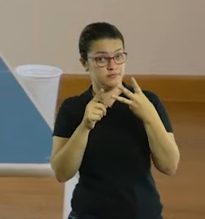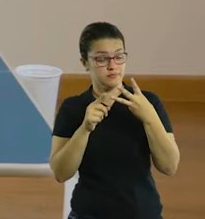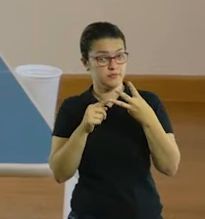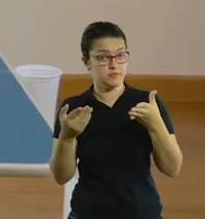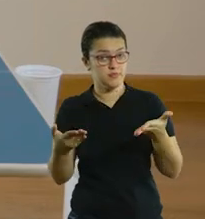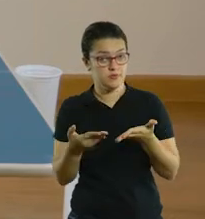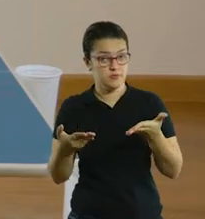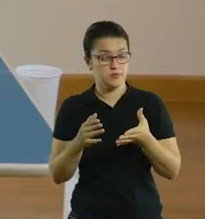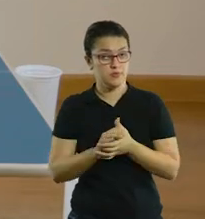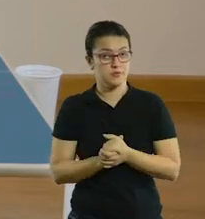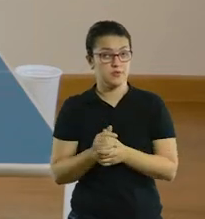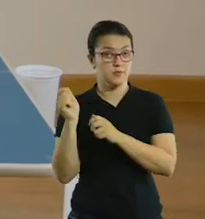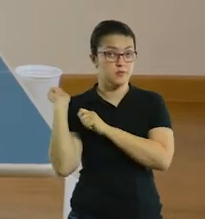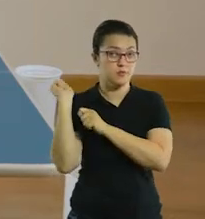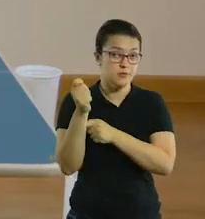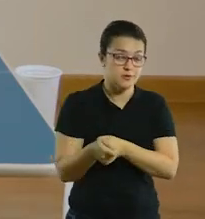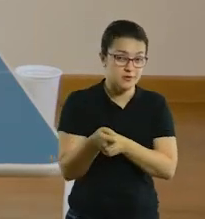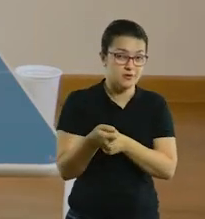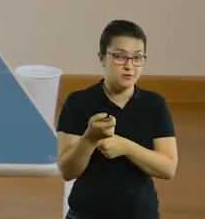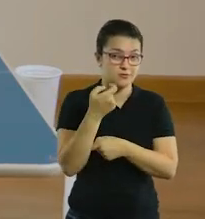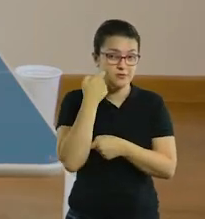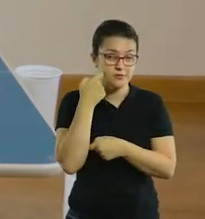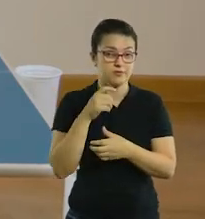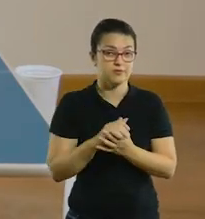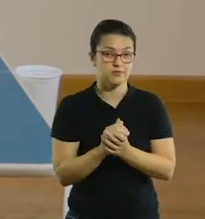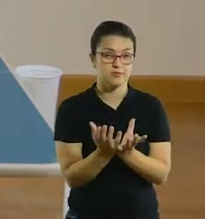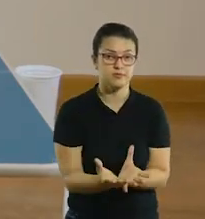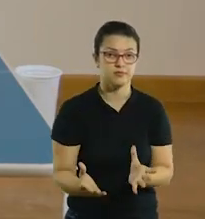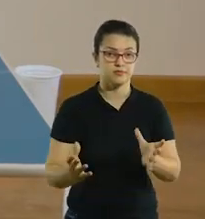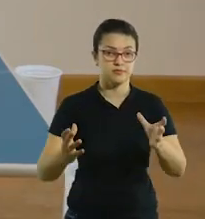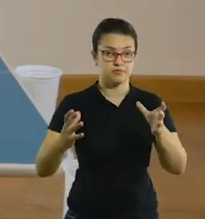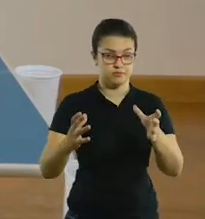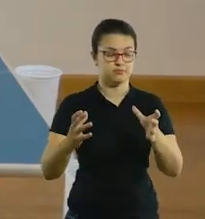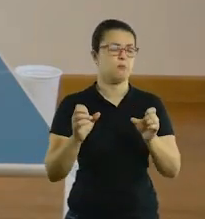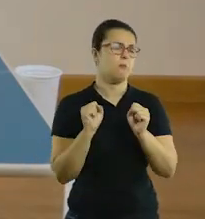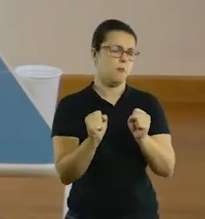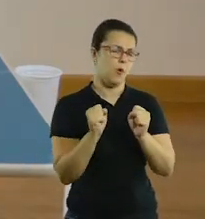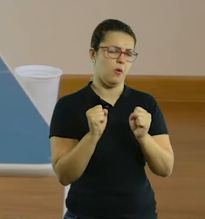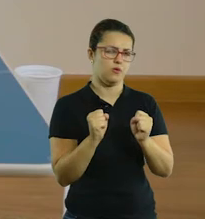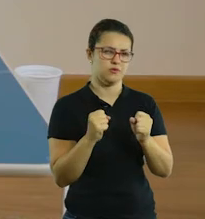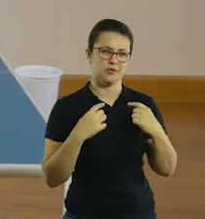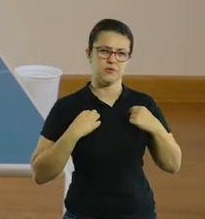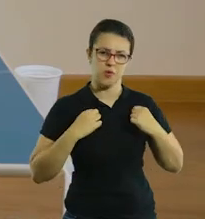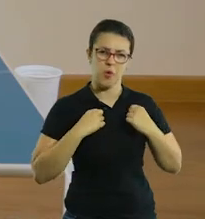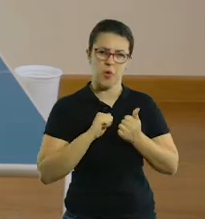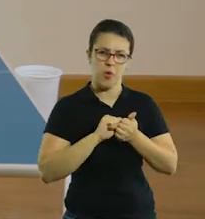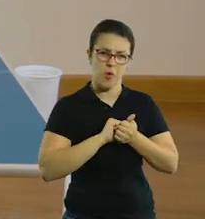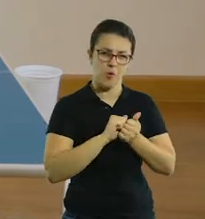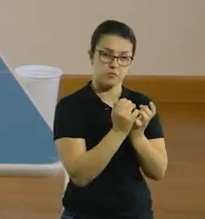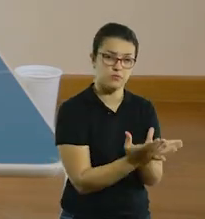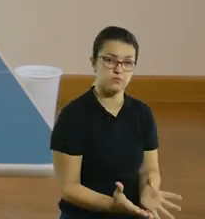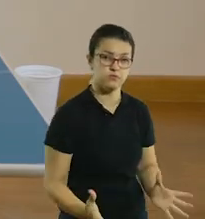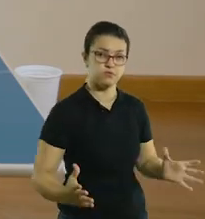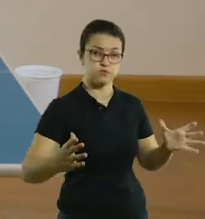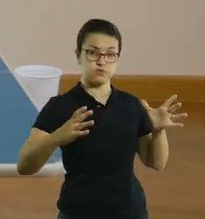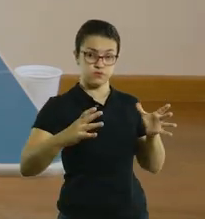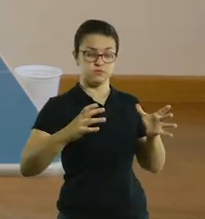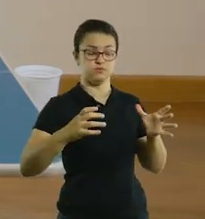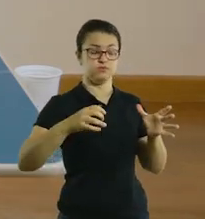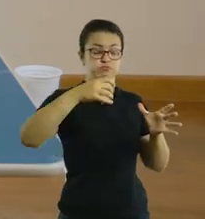A última sugestão de hoje é a pescaria na bacia. Aqui eu usei um recipiente, mas em casa vocês podem usar a bacia de roupa que é maior, vai